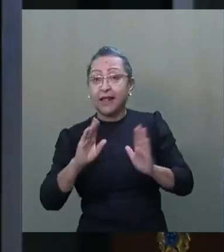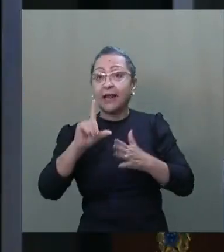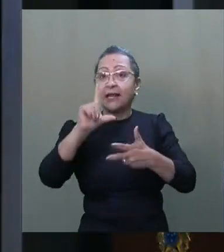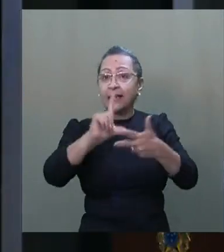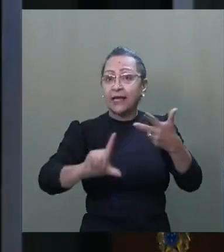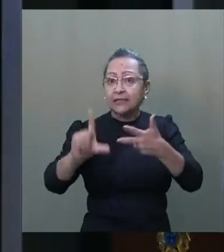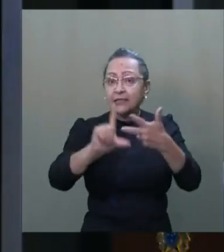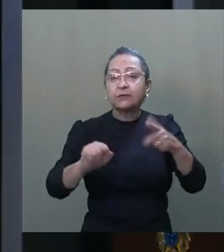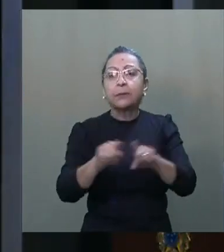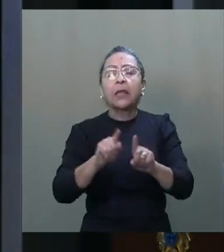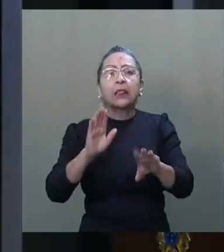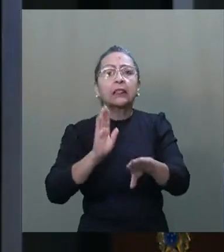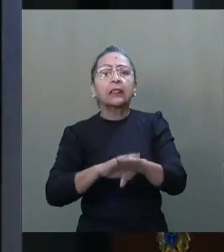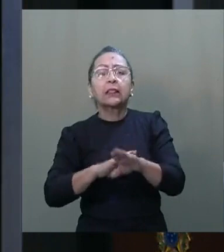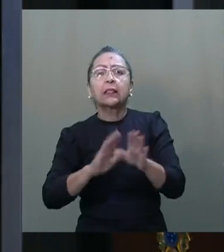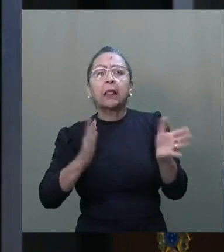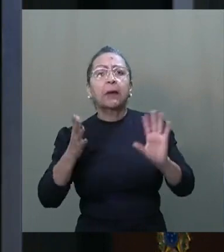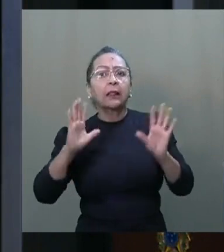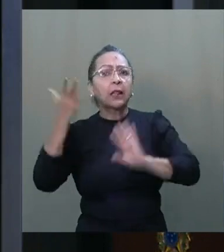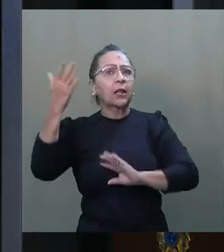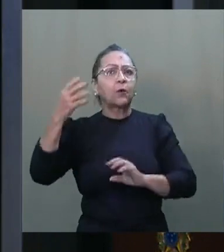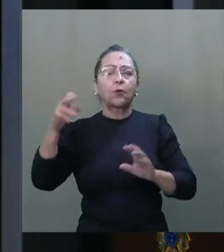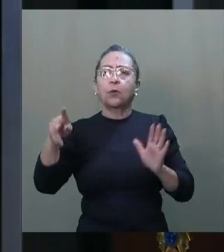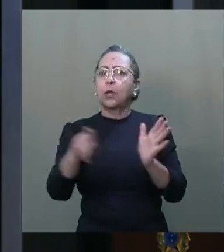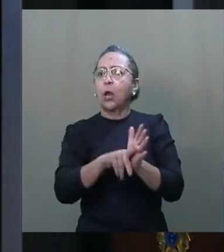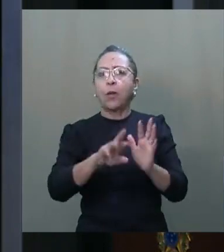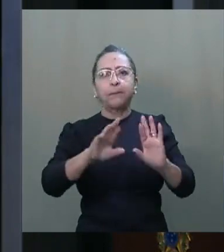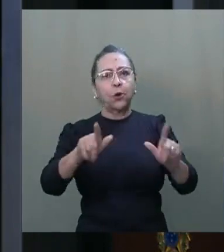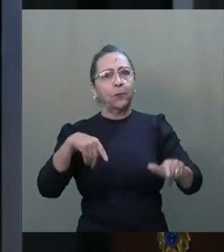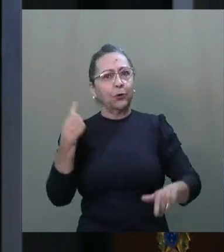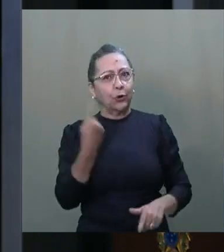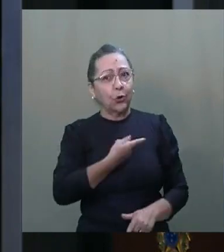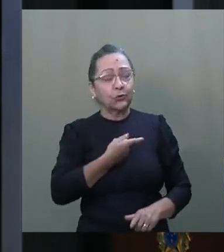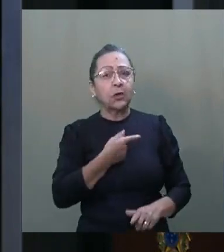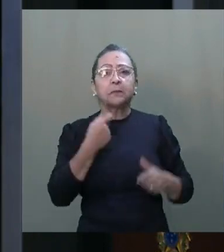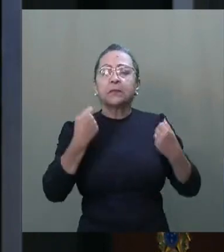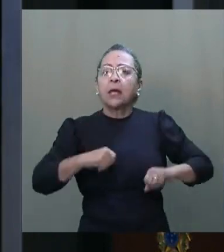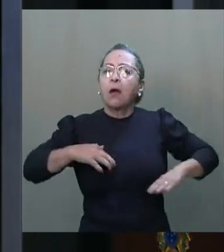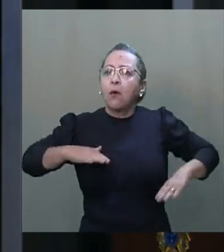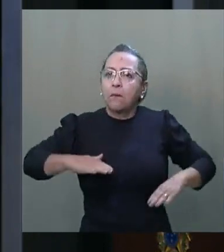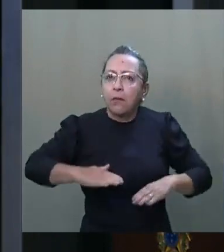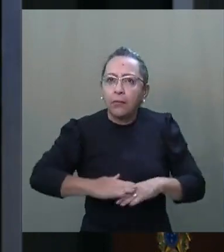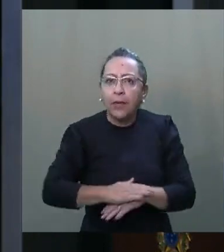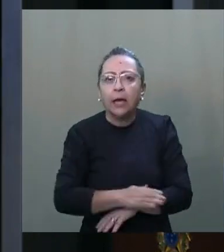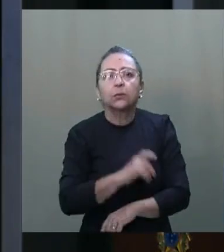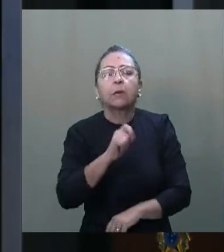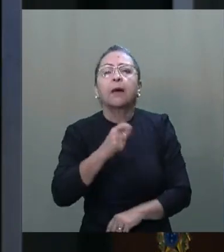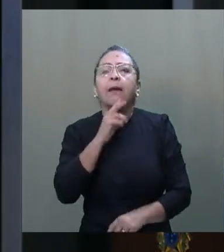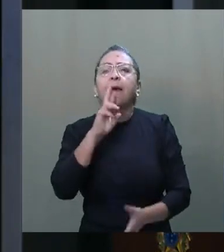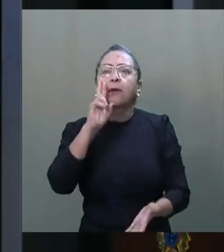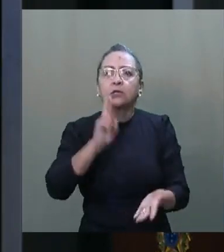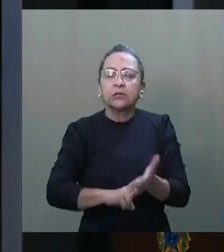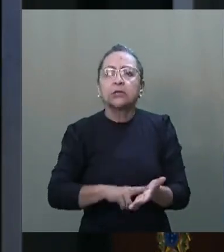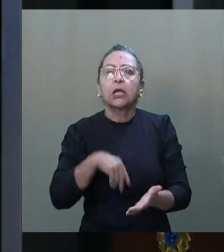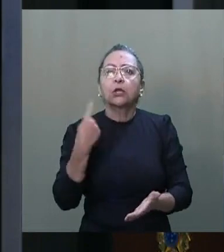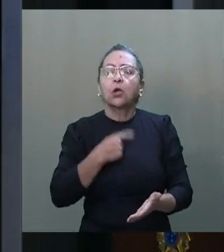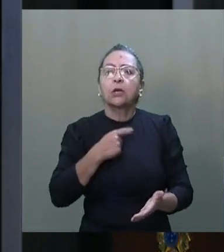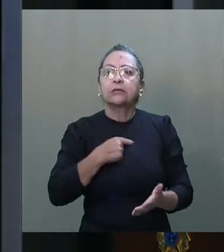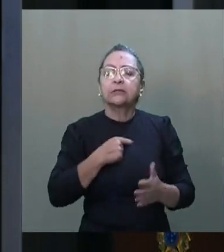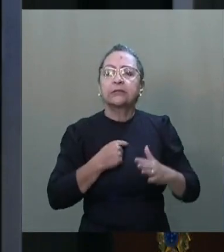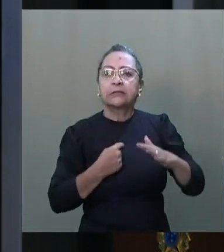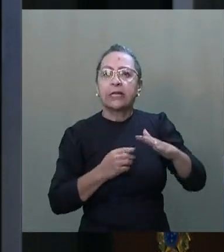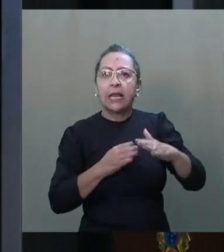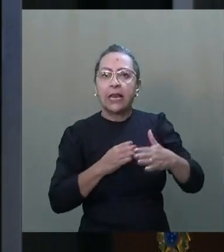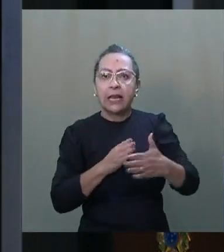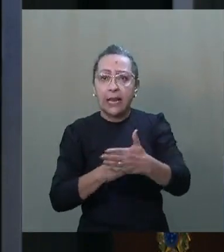tempo para decisões não nos pertencem. É preciso ter humildade para reconhecer nossas limitações